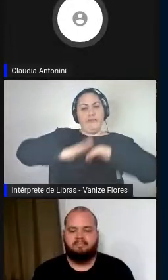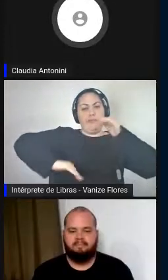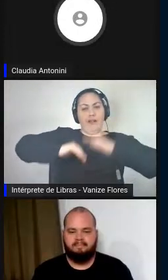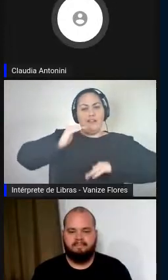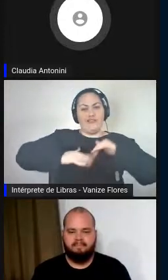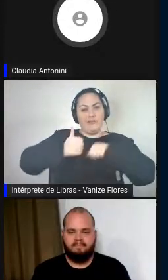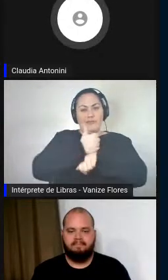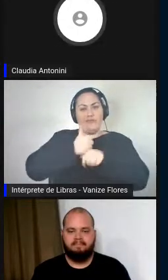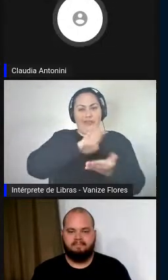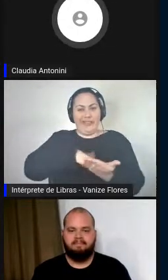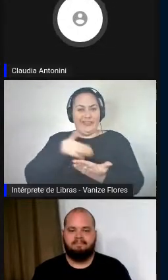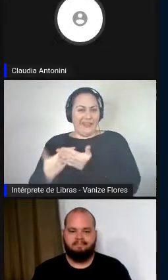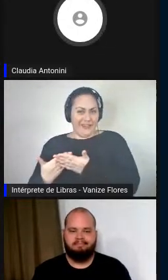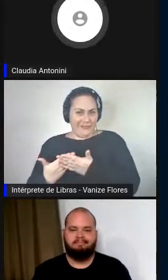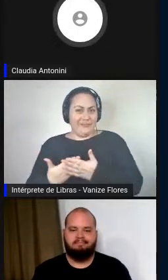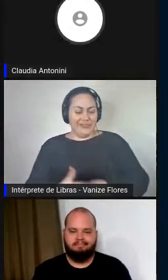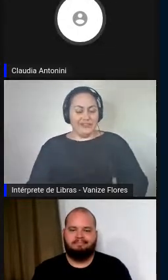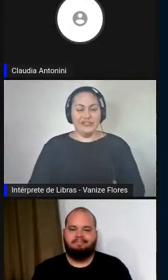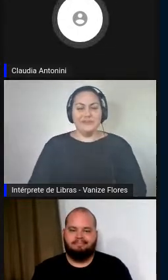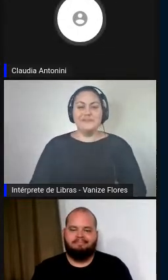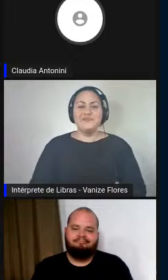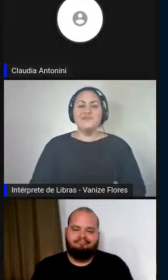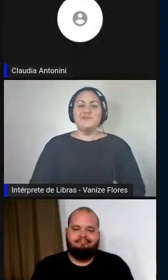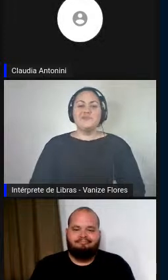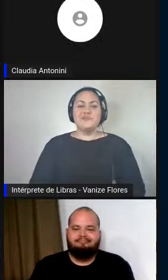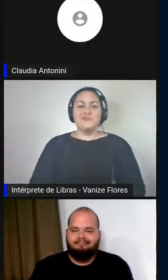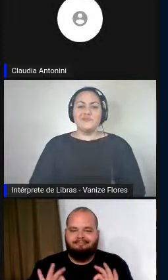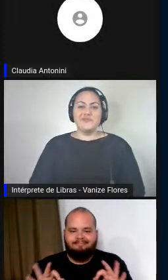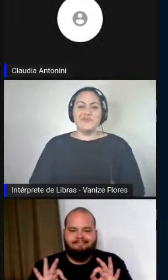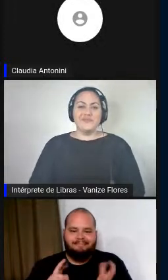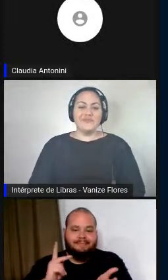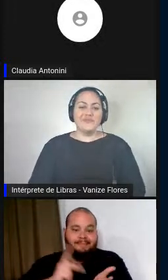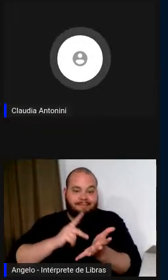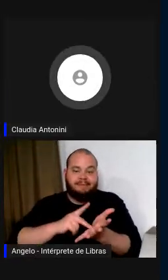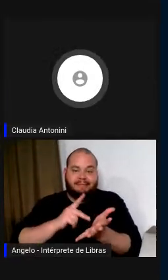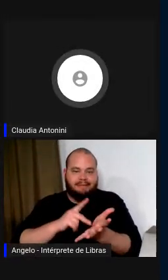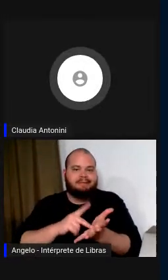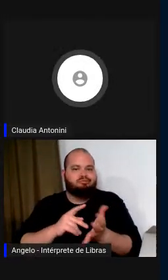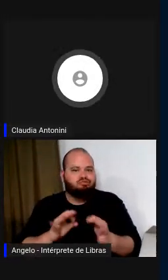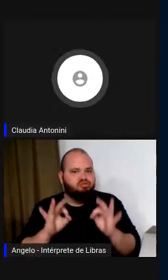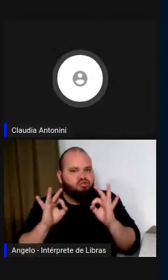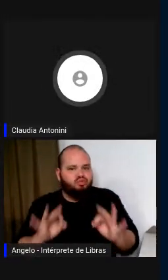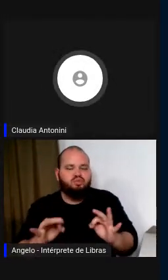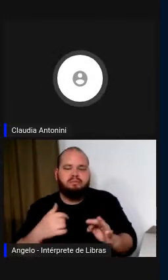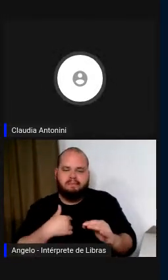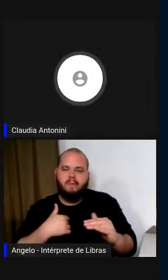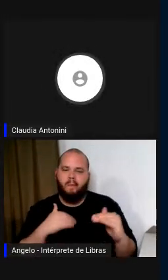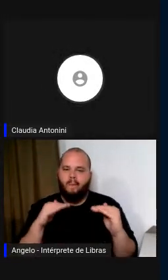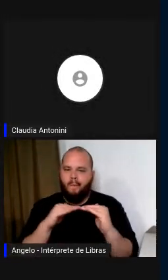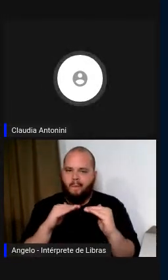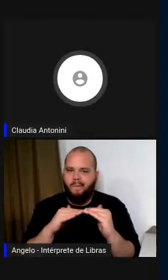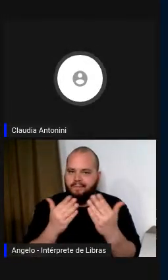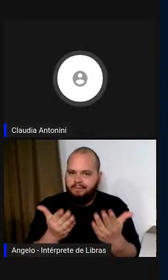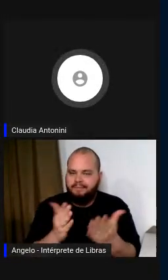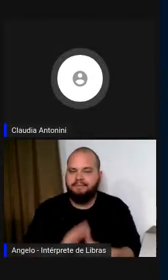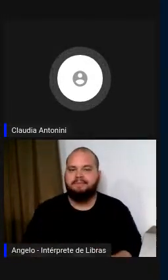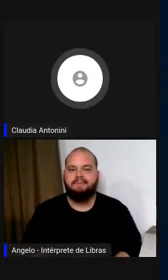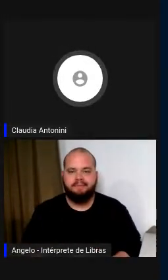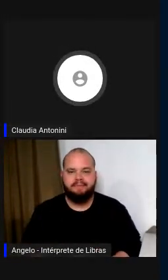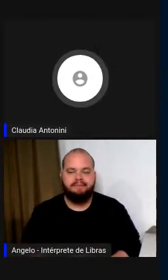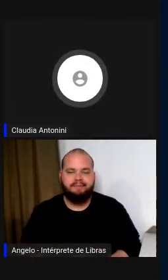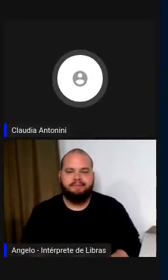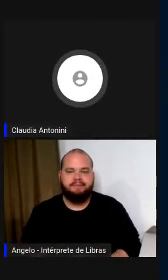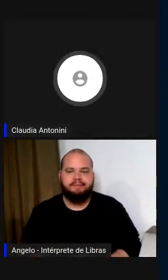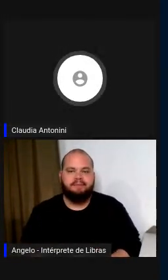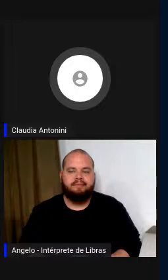Realmente é muito justa, concordo contigo, penso que em vez de se concentrar em como